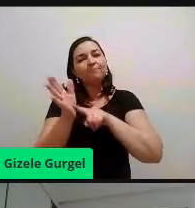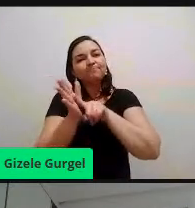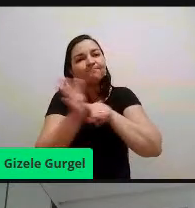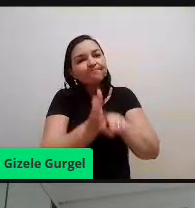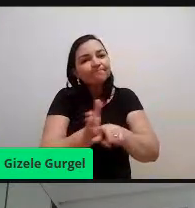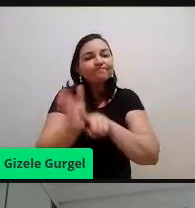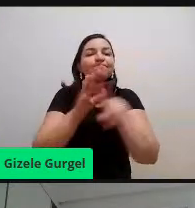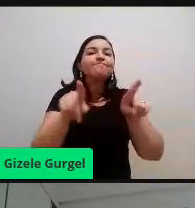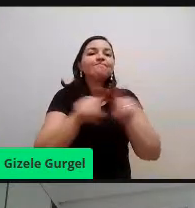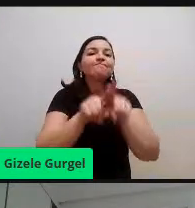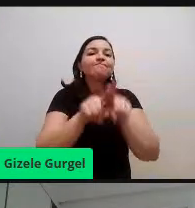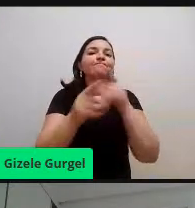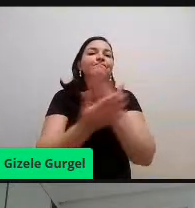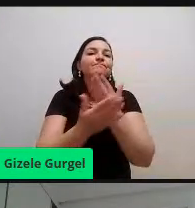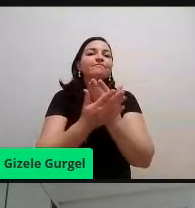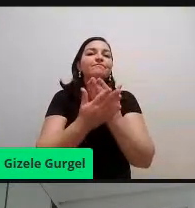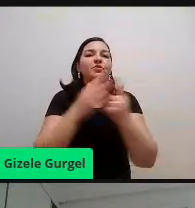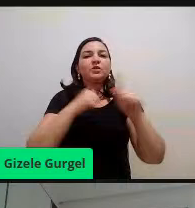graduandos, tá?